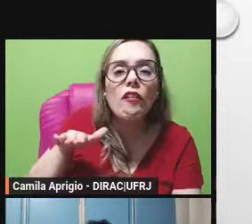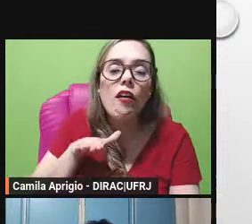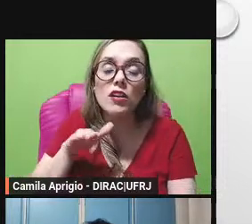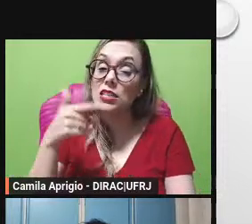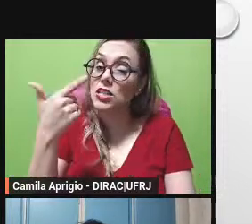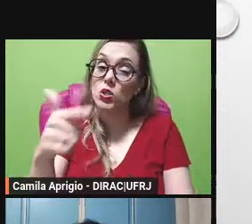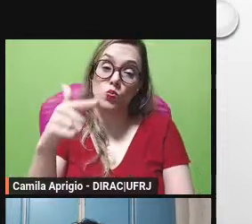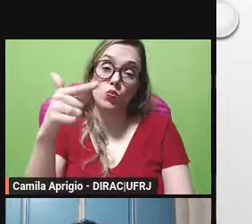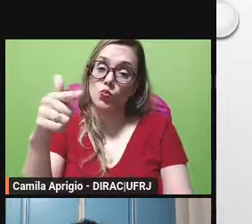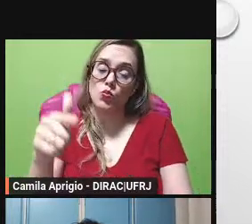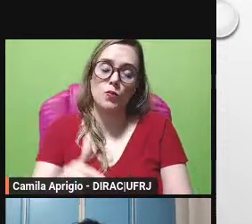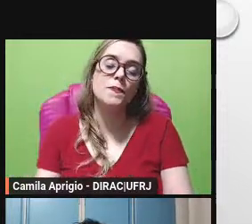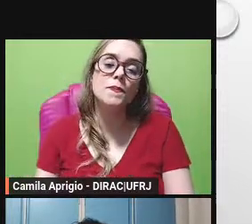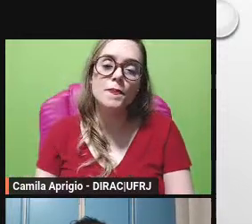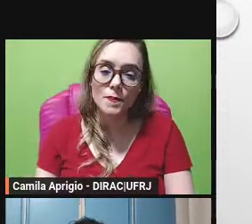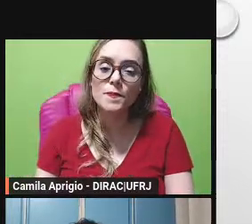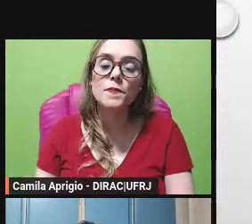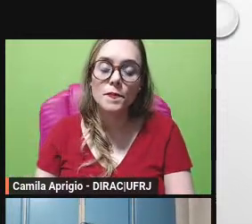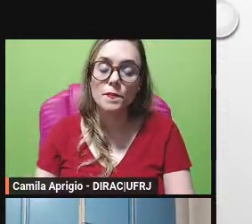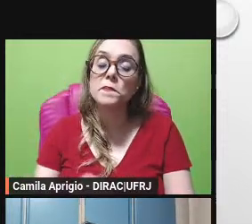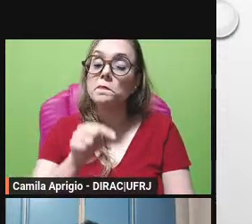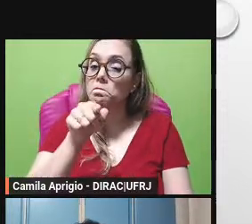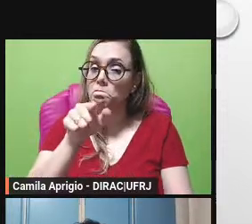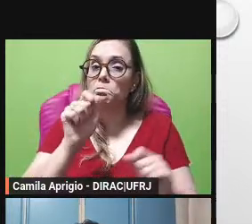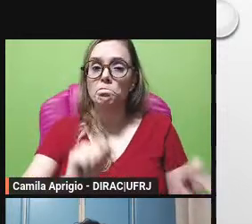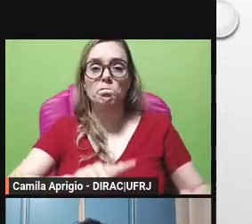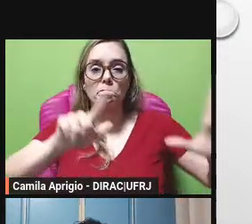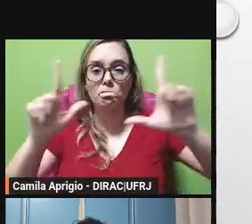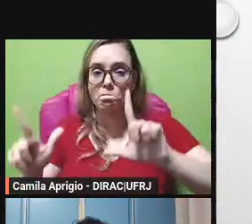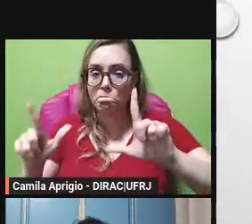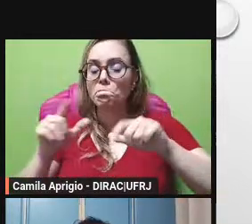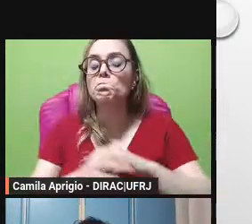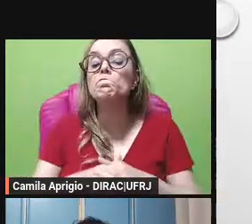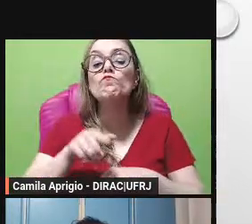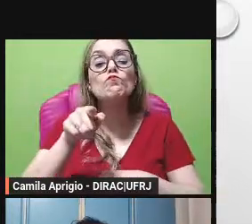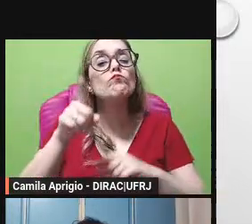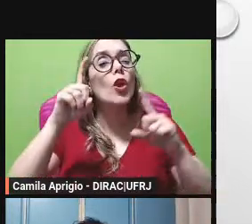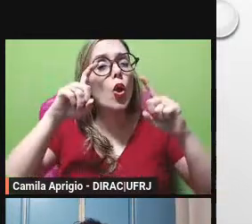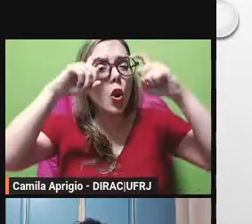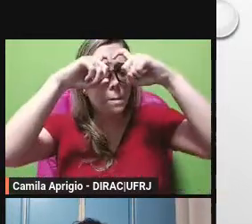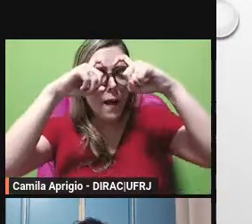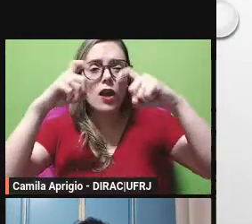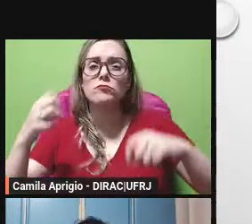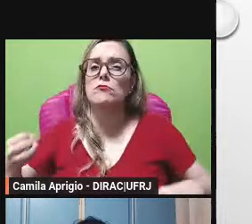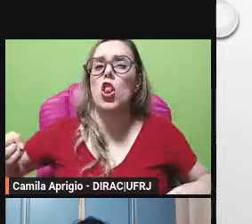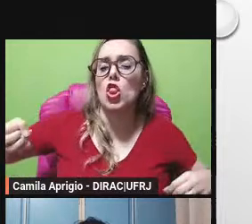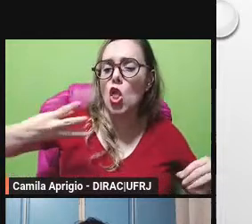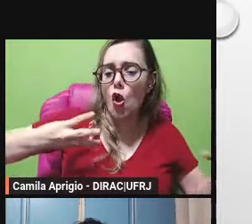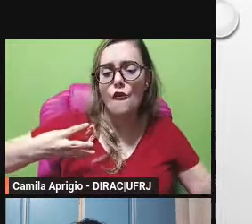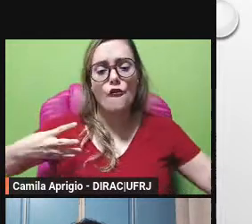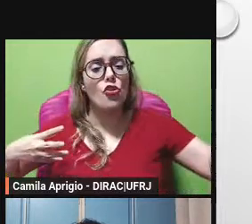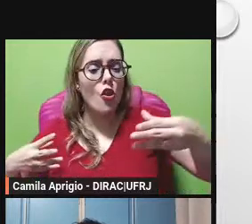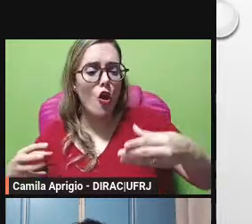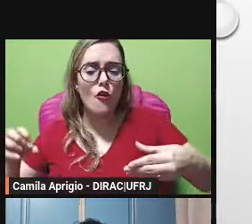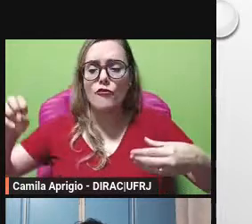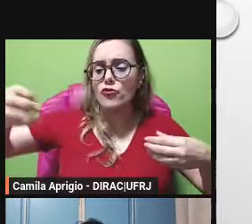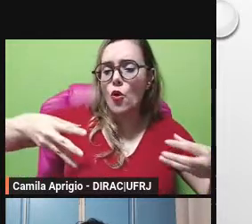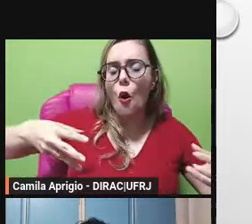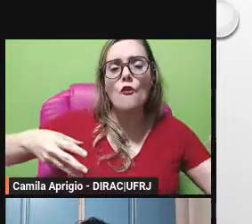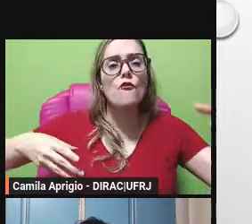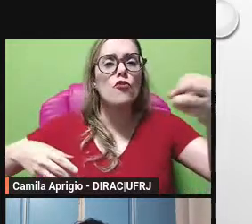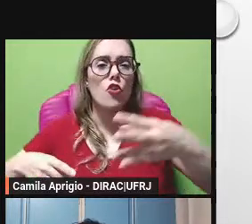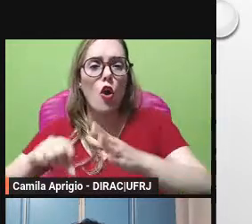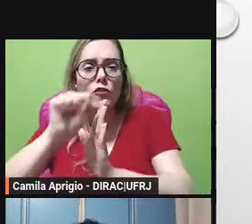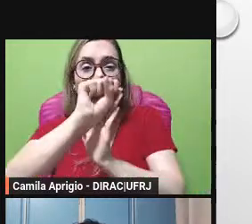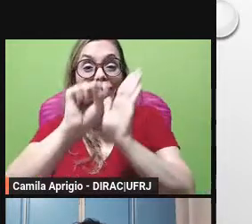gentileza né então Lobato inova né as inovações de Monteiro Lobato aparecem no início do século XX